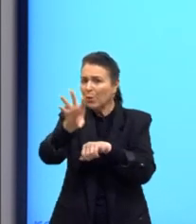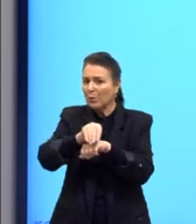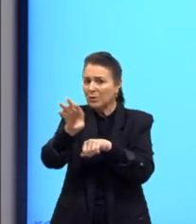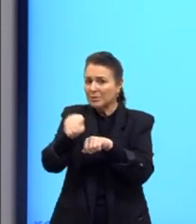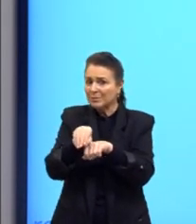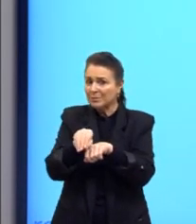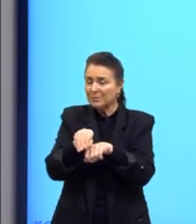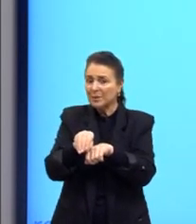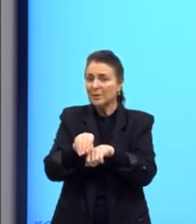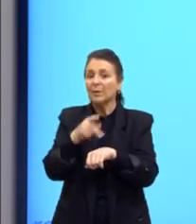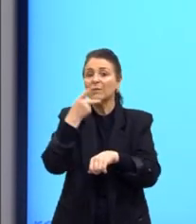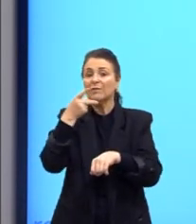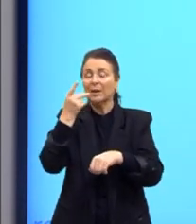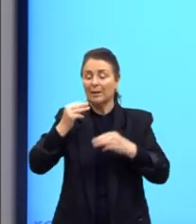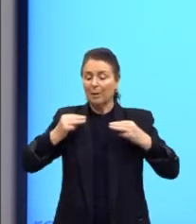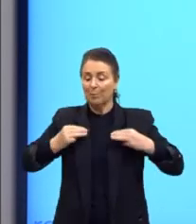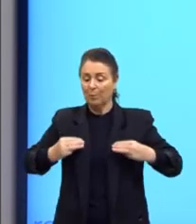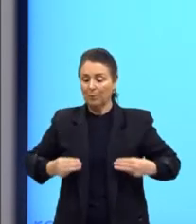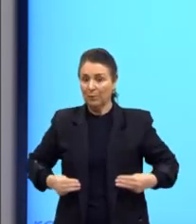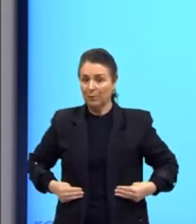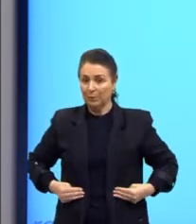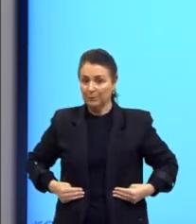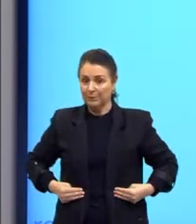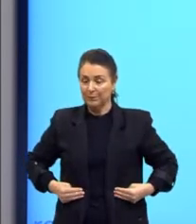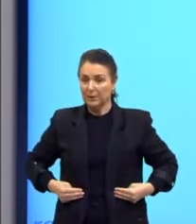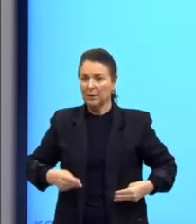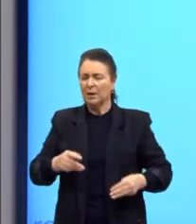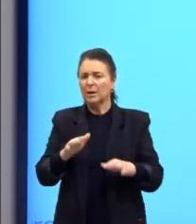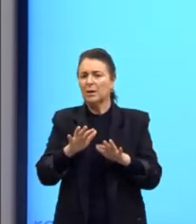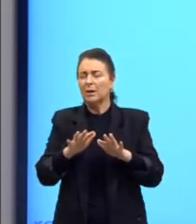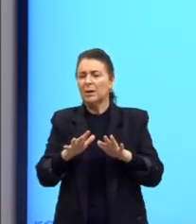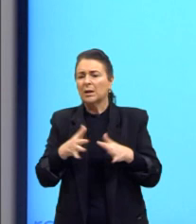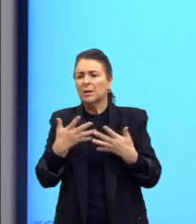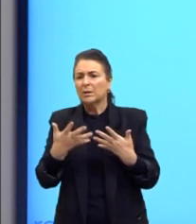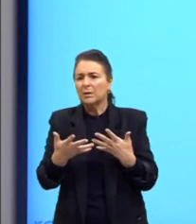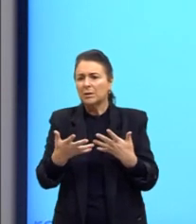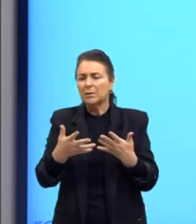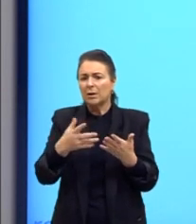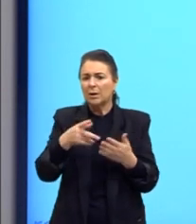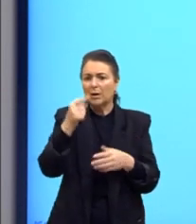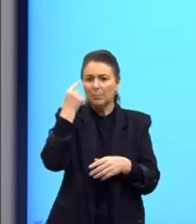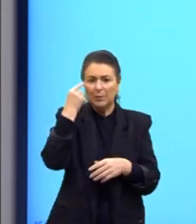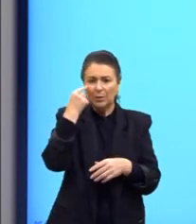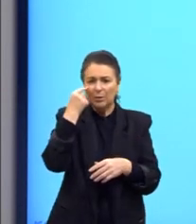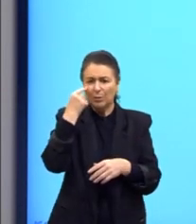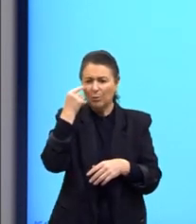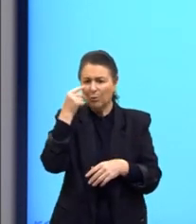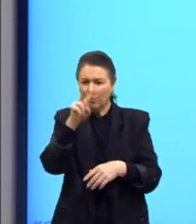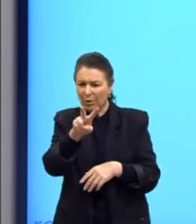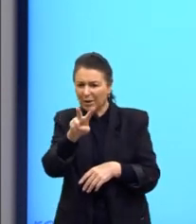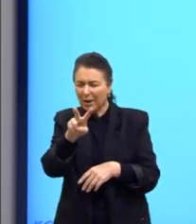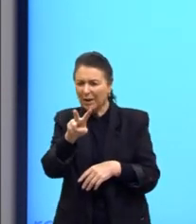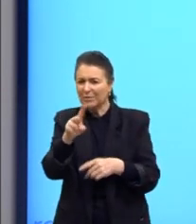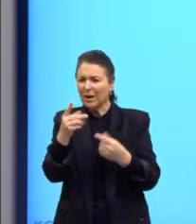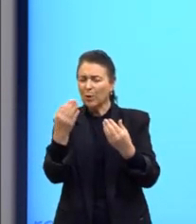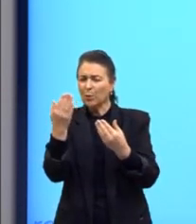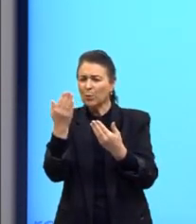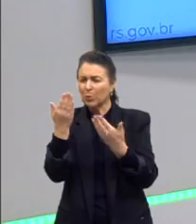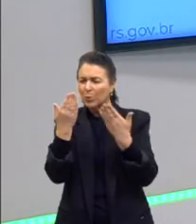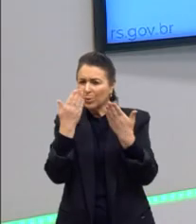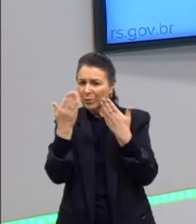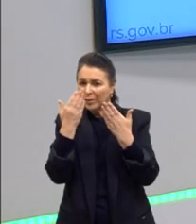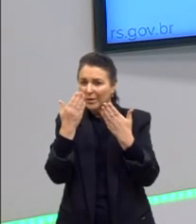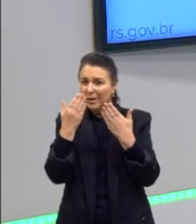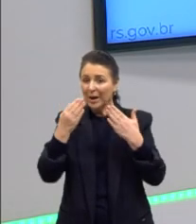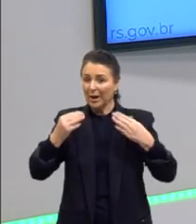Turma, aqui ele fala da moral. Aqui tem outra encrenca. Só para nós darmos uma pincelada para você ficar com a pulga aí. A moral também é